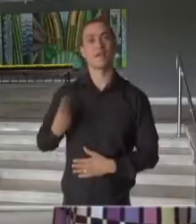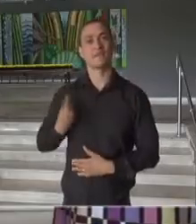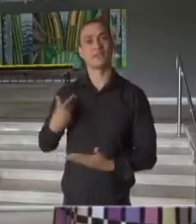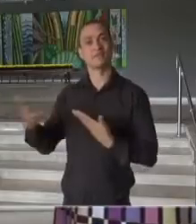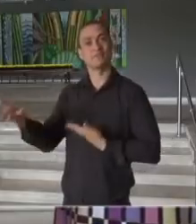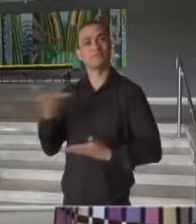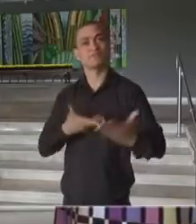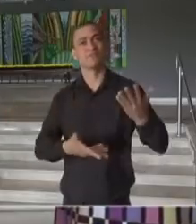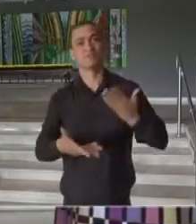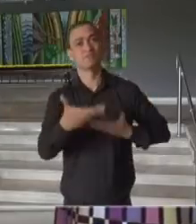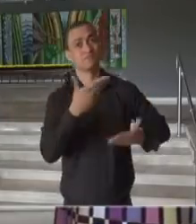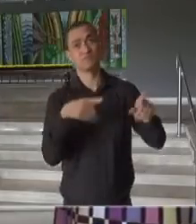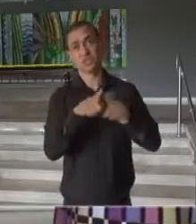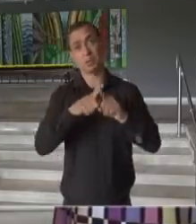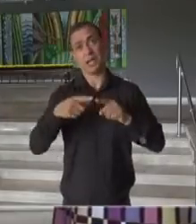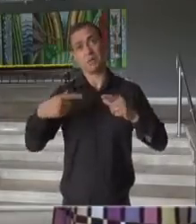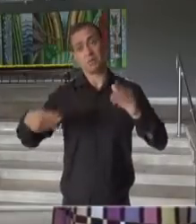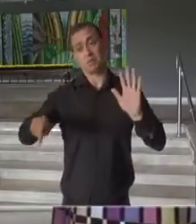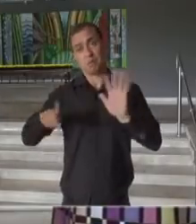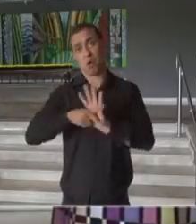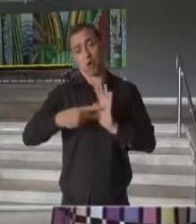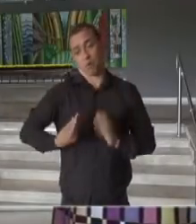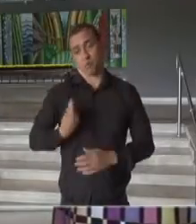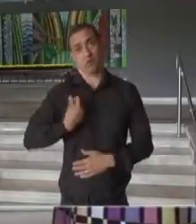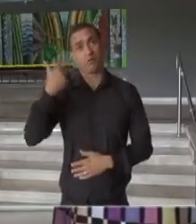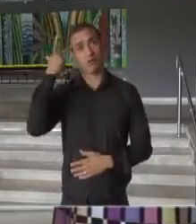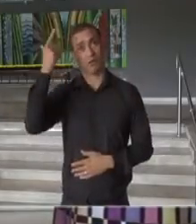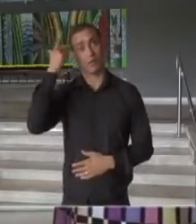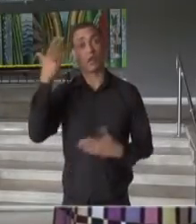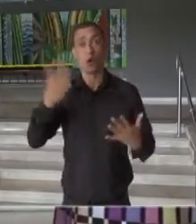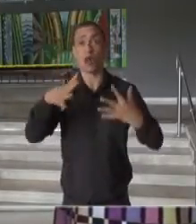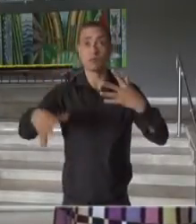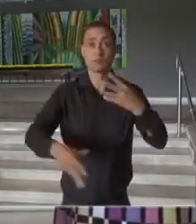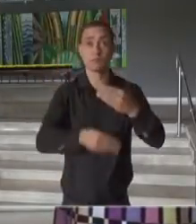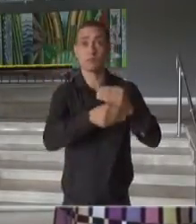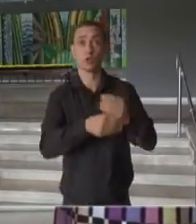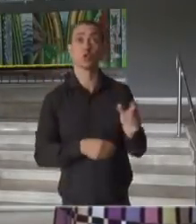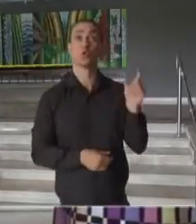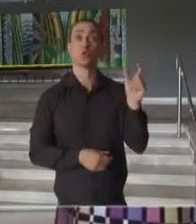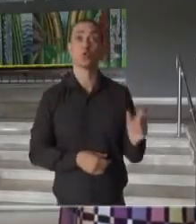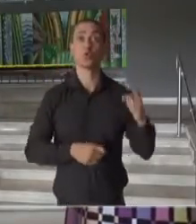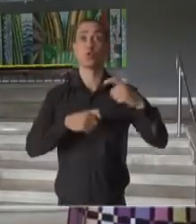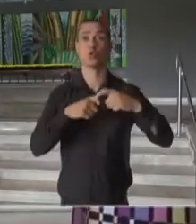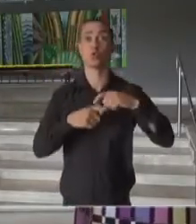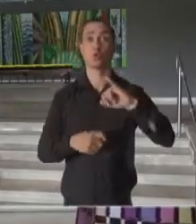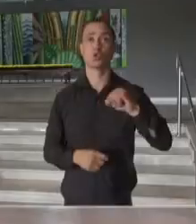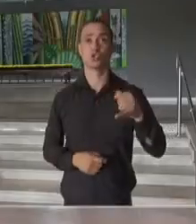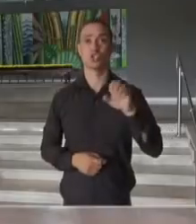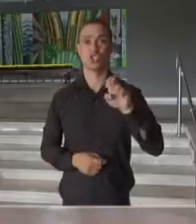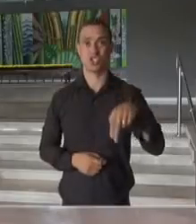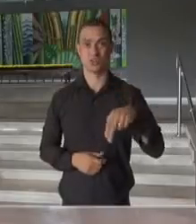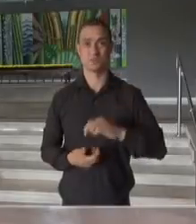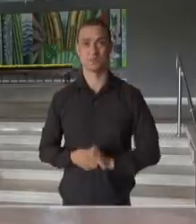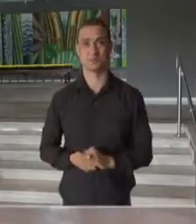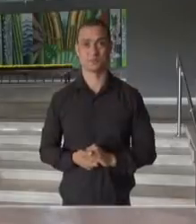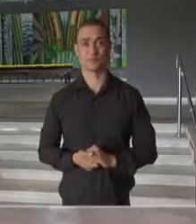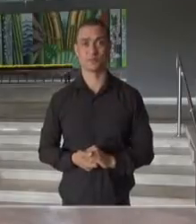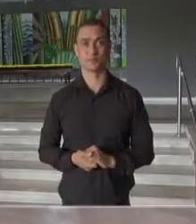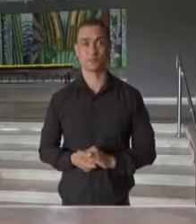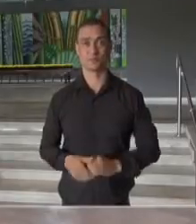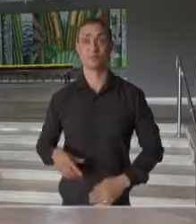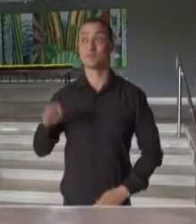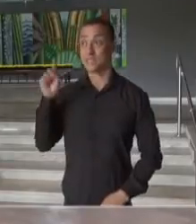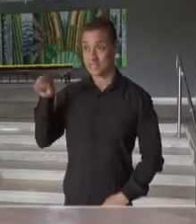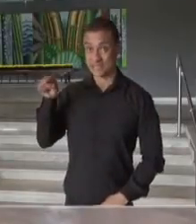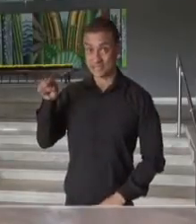e às suas atividades normais. E agora vamos na complementação com o Jean Gorenstein. Jean. Esse